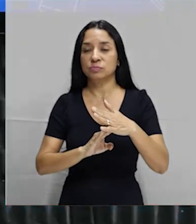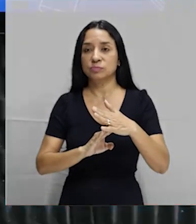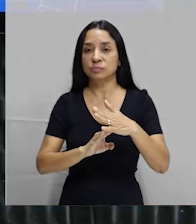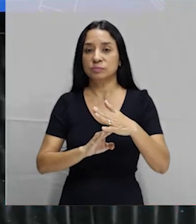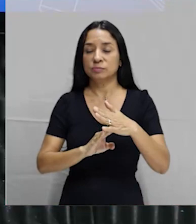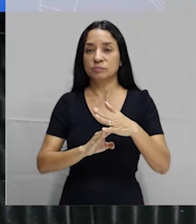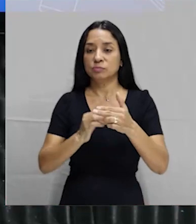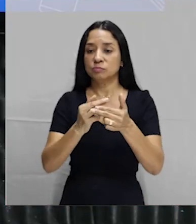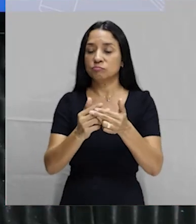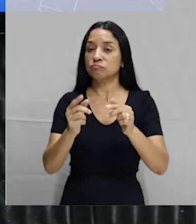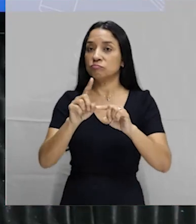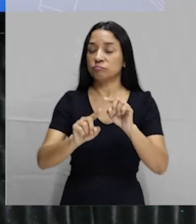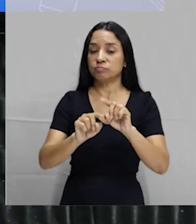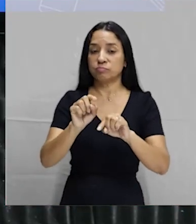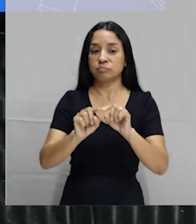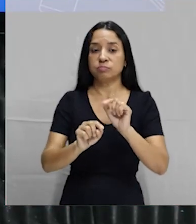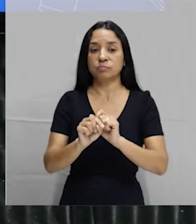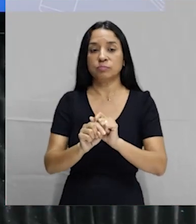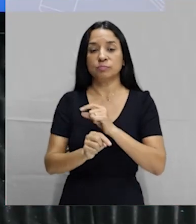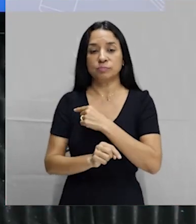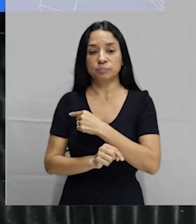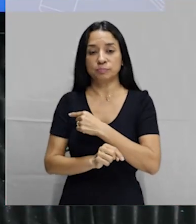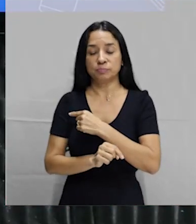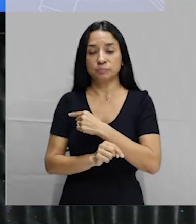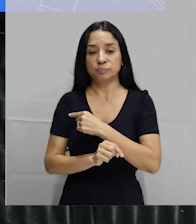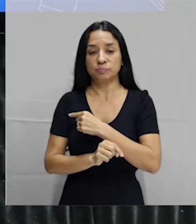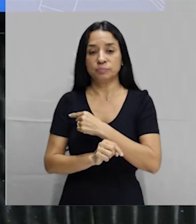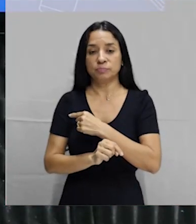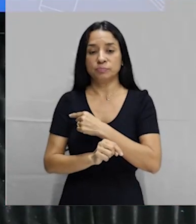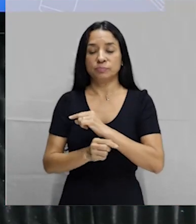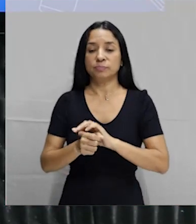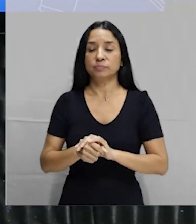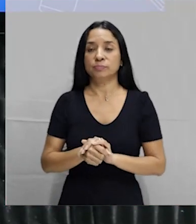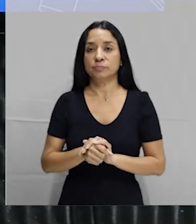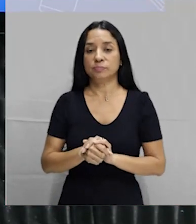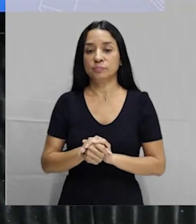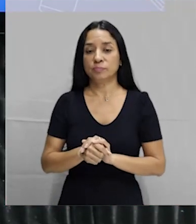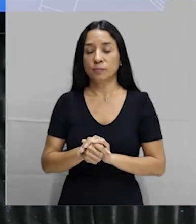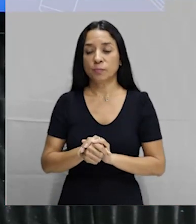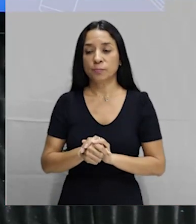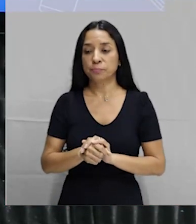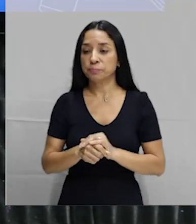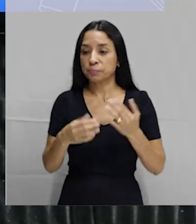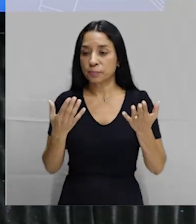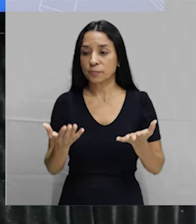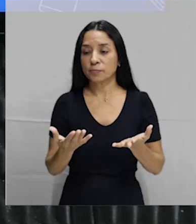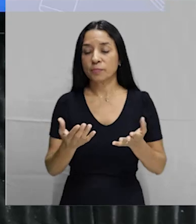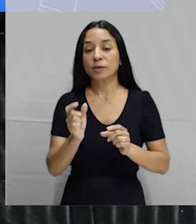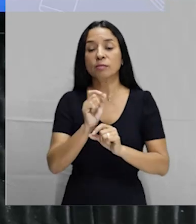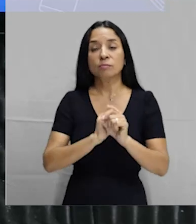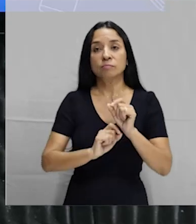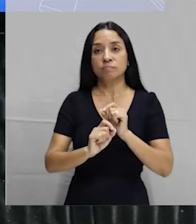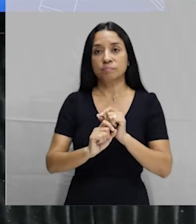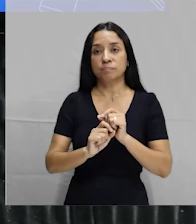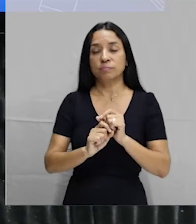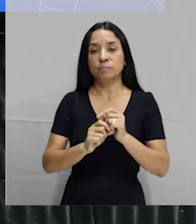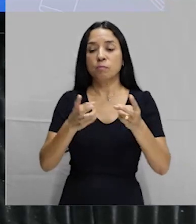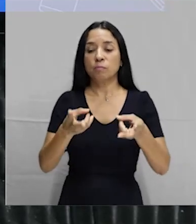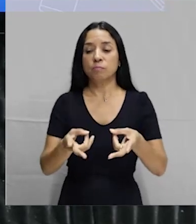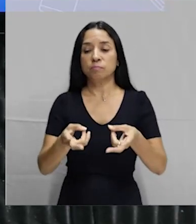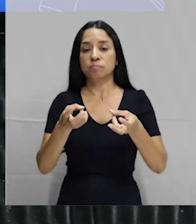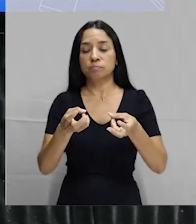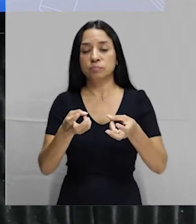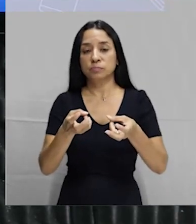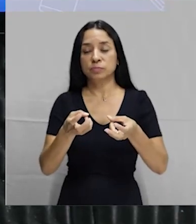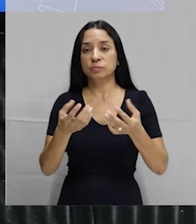contraceptivos orais, dispositivo intrauterino. Então, presta bastante